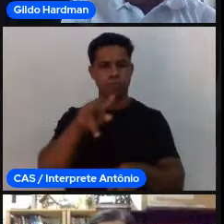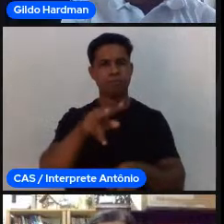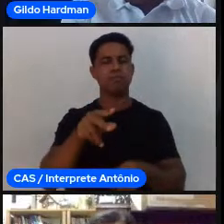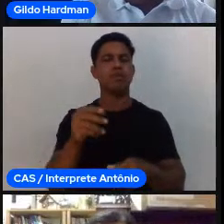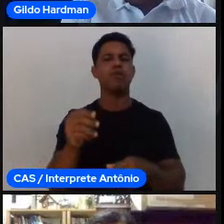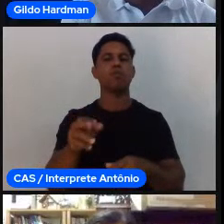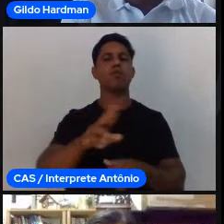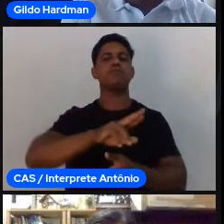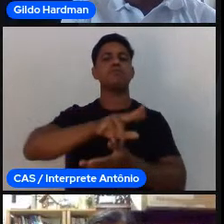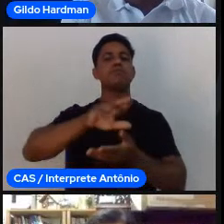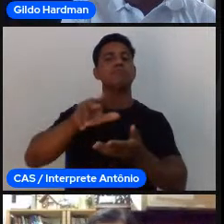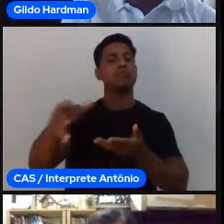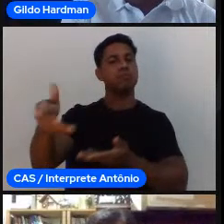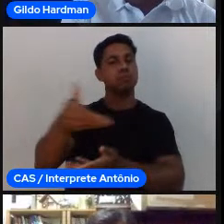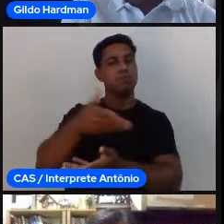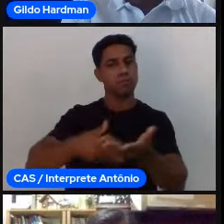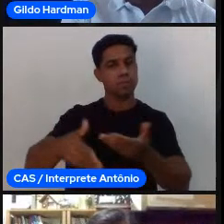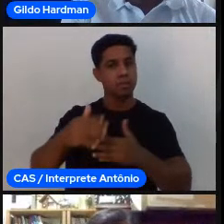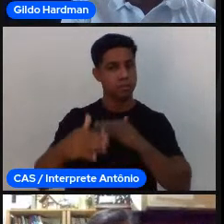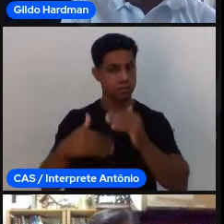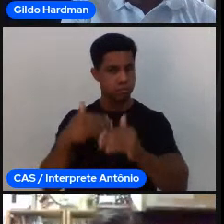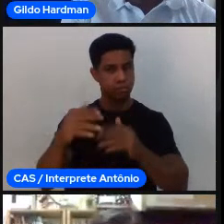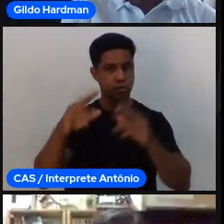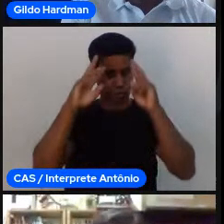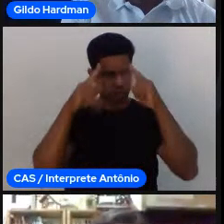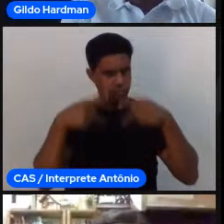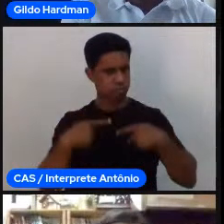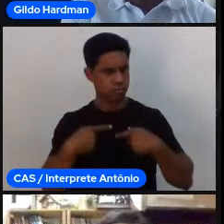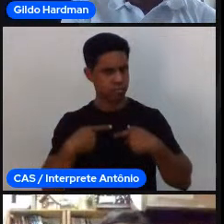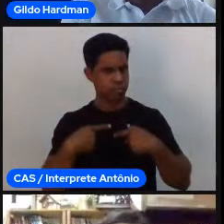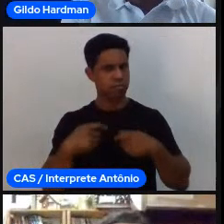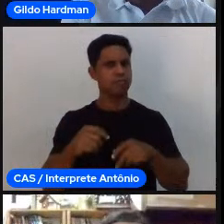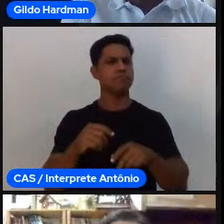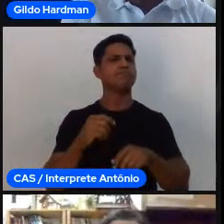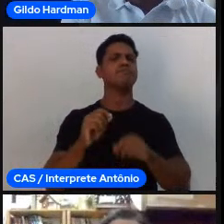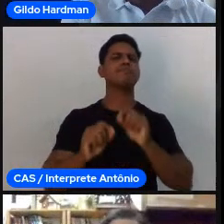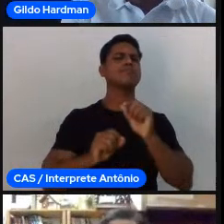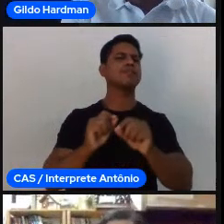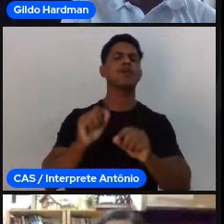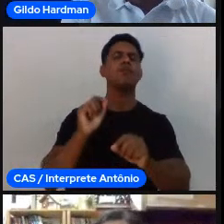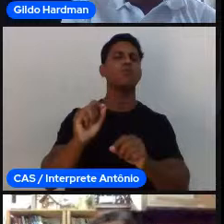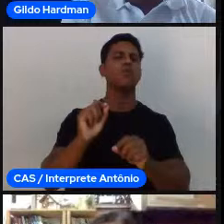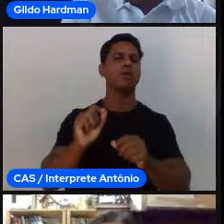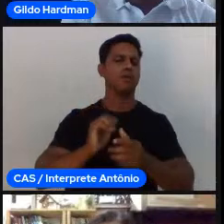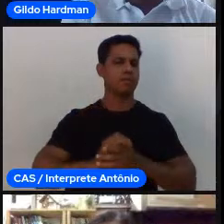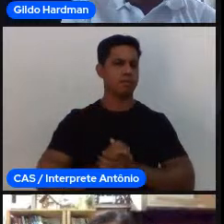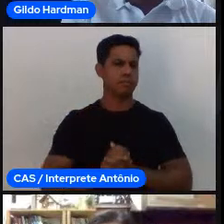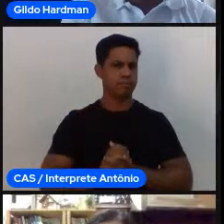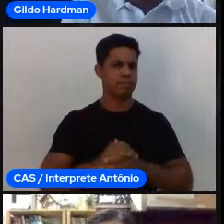para muitos aspectos dessa prática, né? E temos sugerido três referenciais da pedagogia do esporte